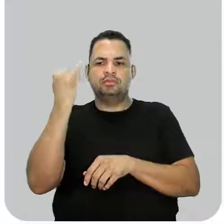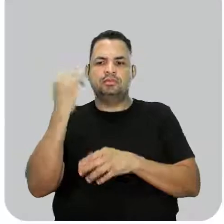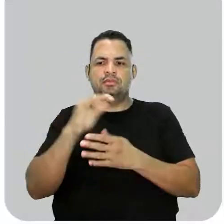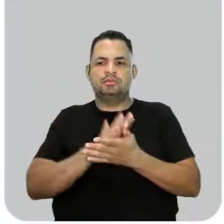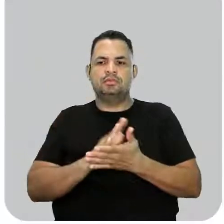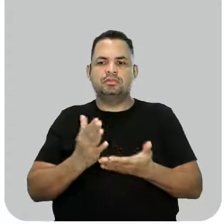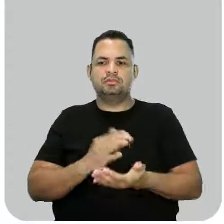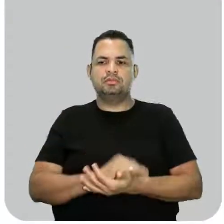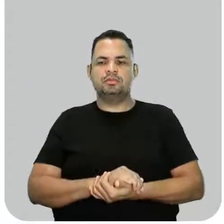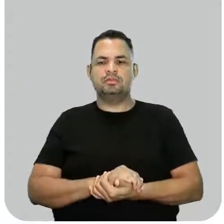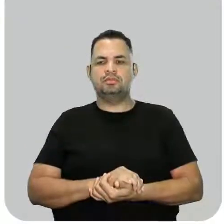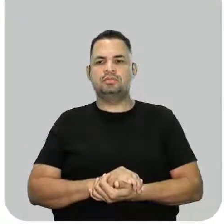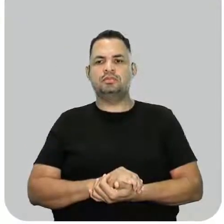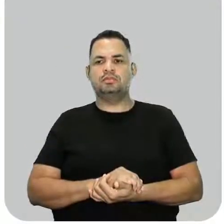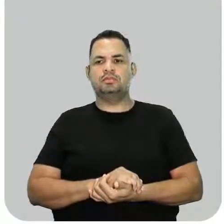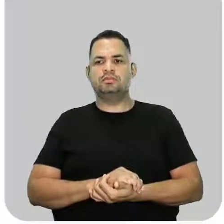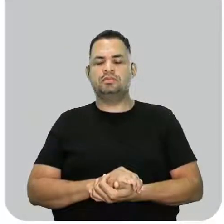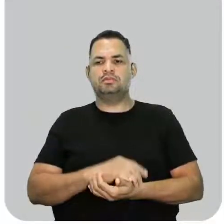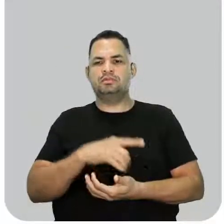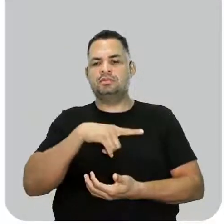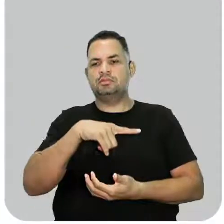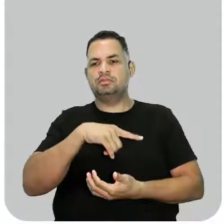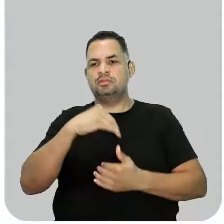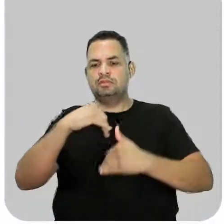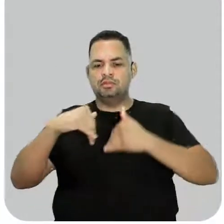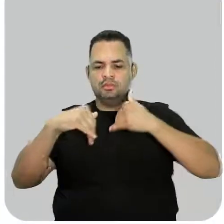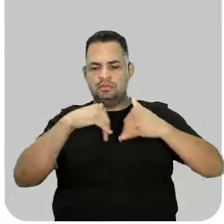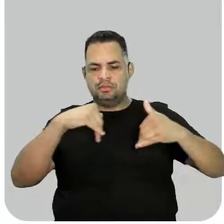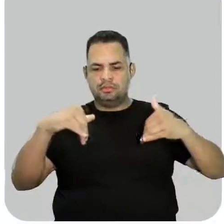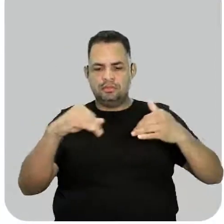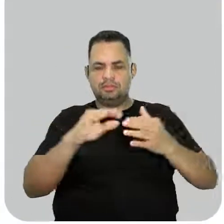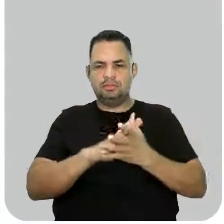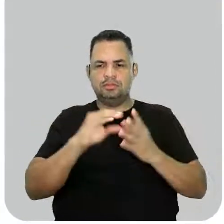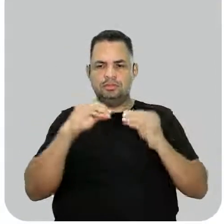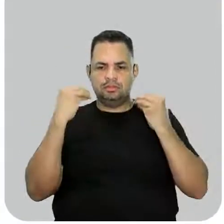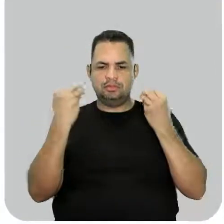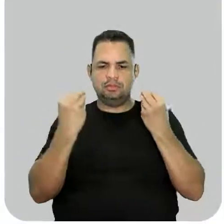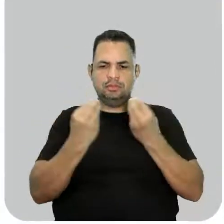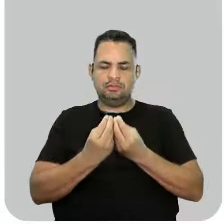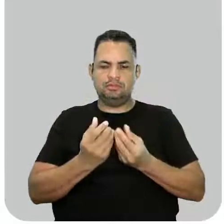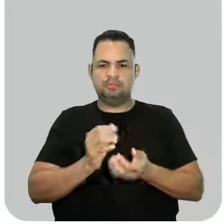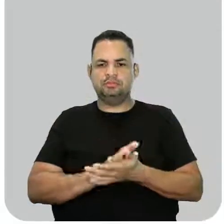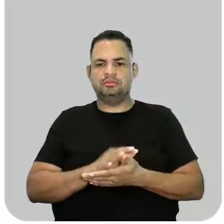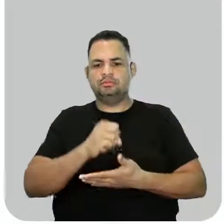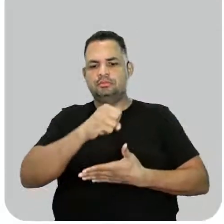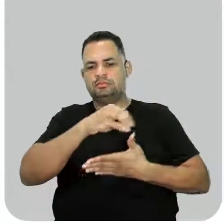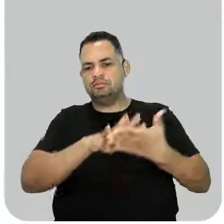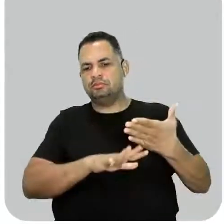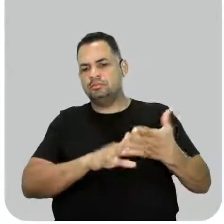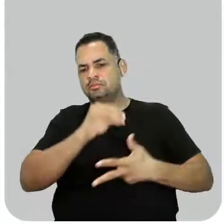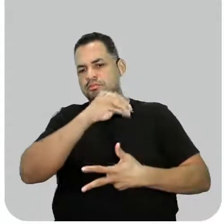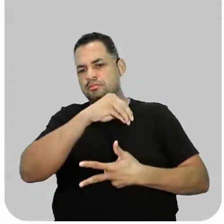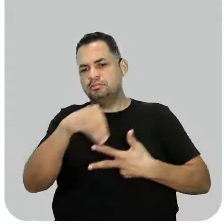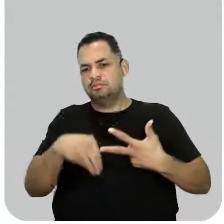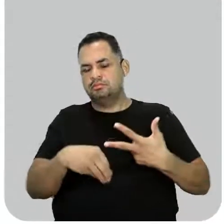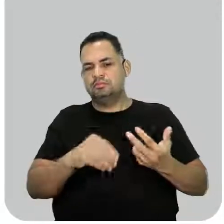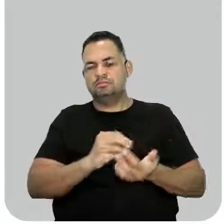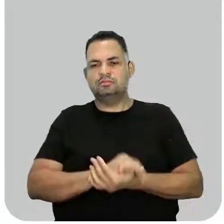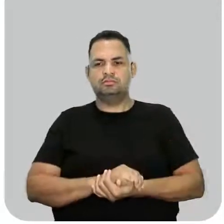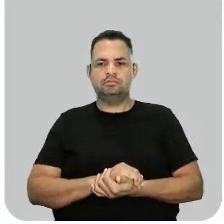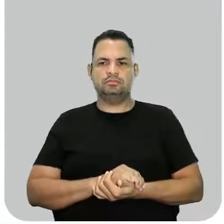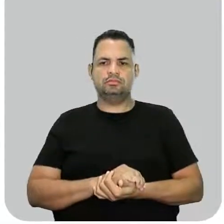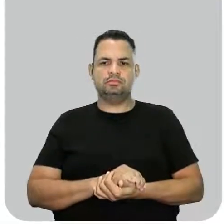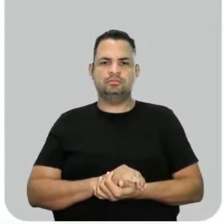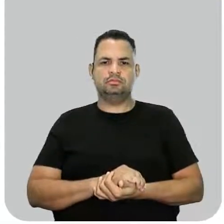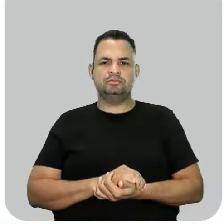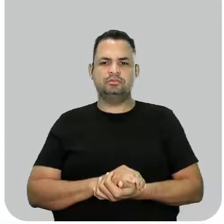funções inorgânicas. Também temos o estudo das separações de misturas, como a gente viu uma questão do Enem sobre esse assunto que caiu no Enem do